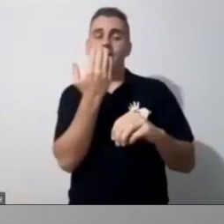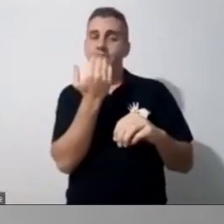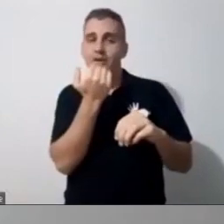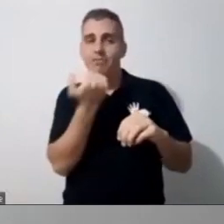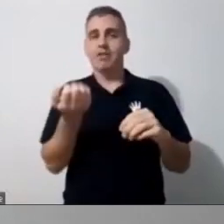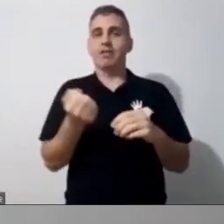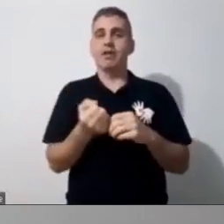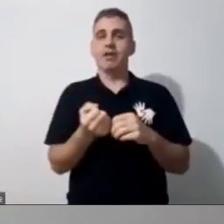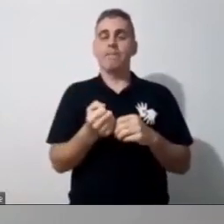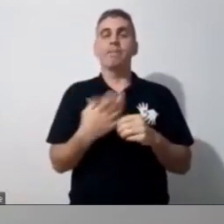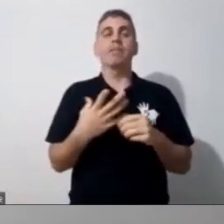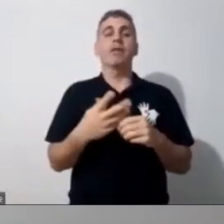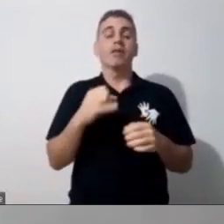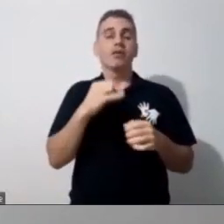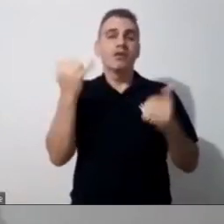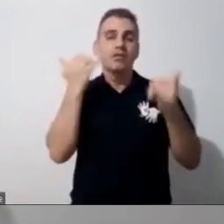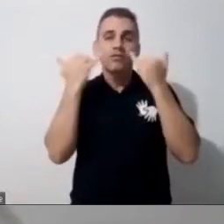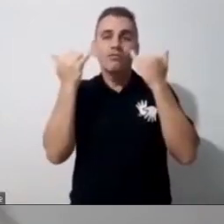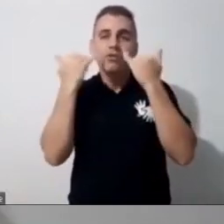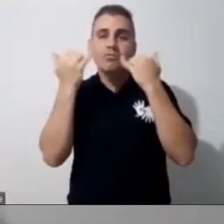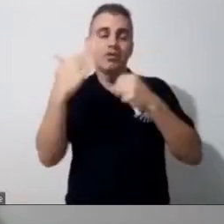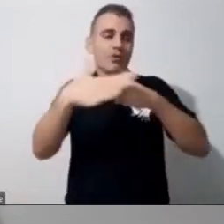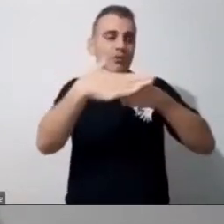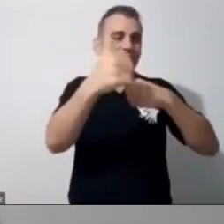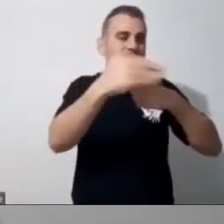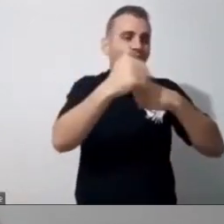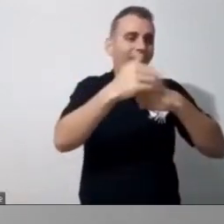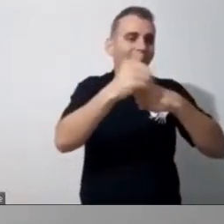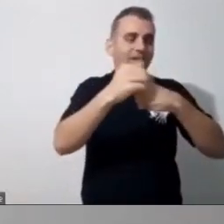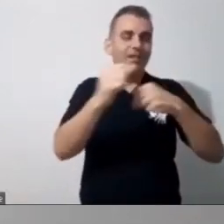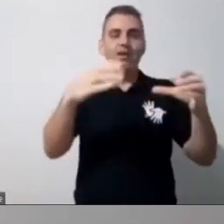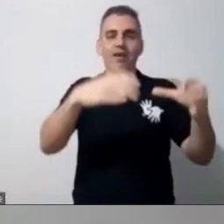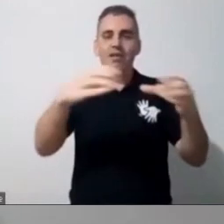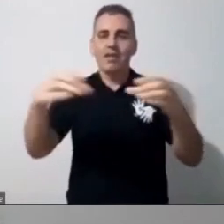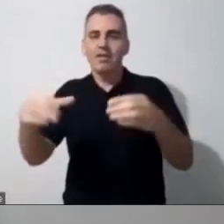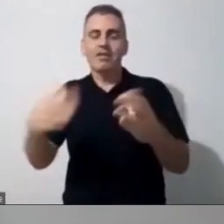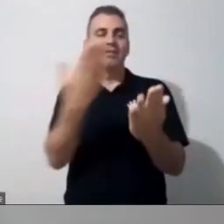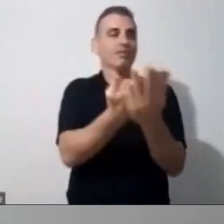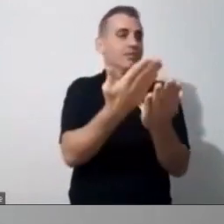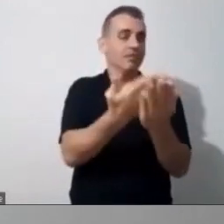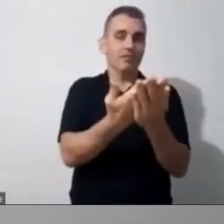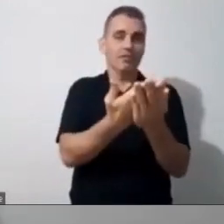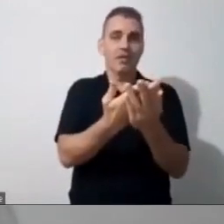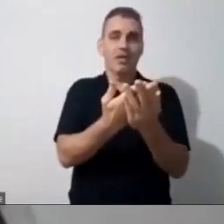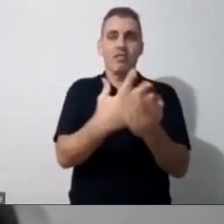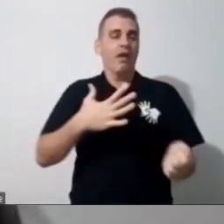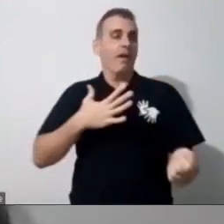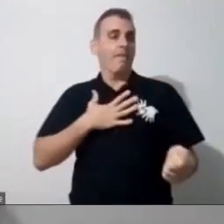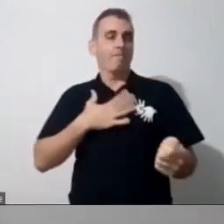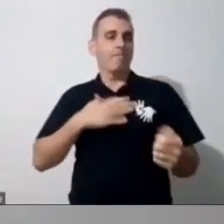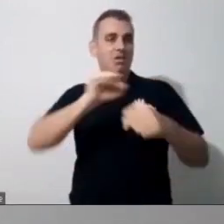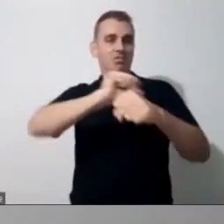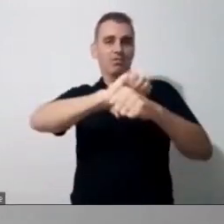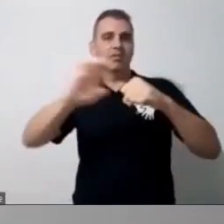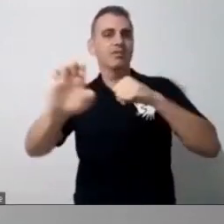informando, né, é lá na sala de aula, ele não é meu, da sala de recursos, ele não é somente